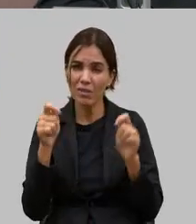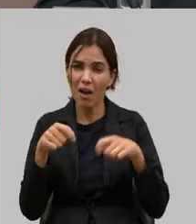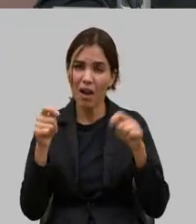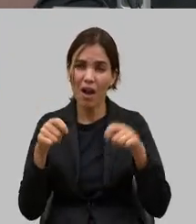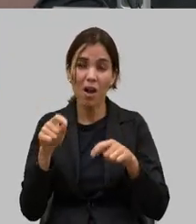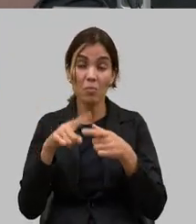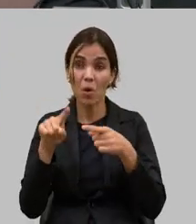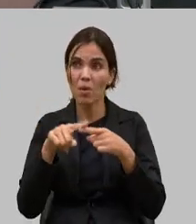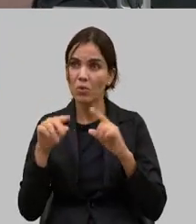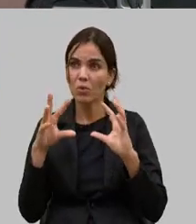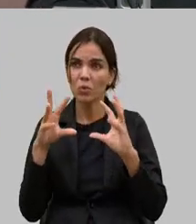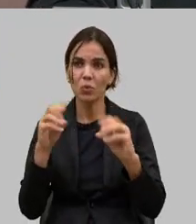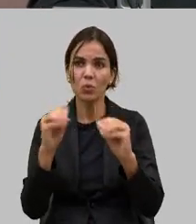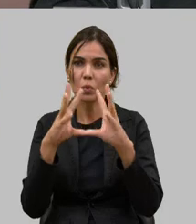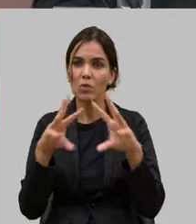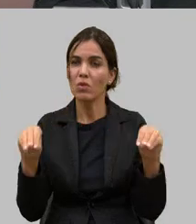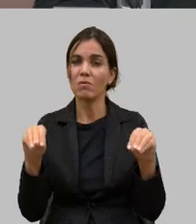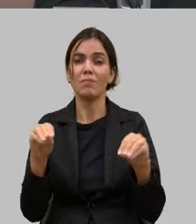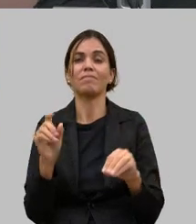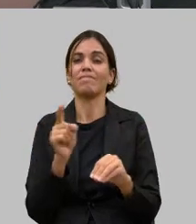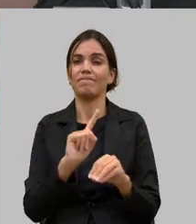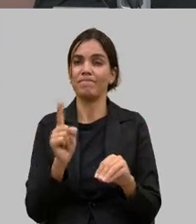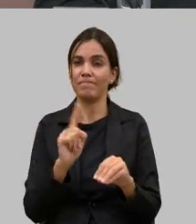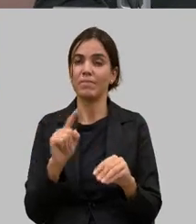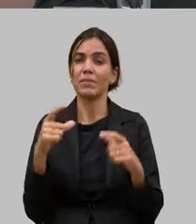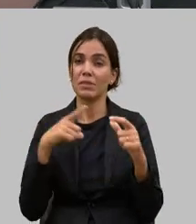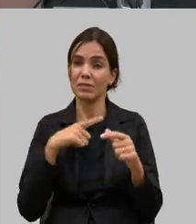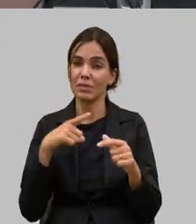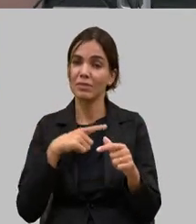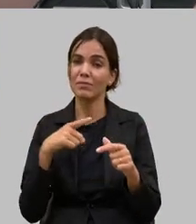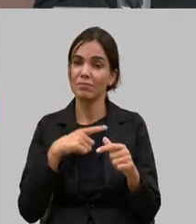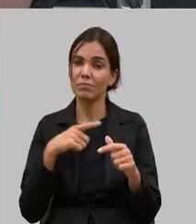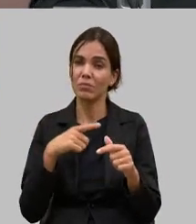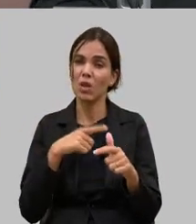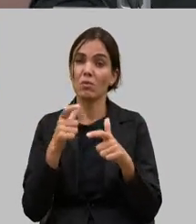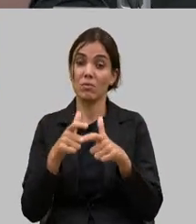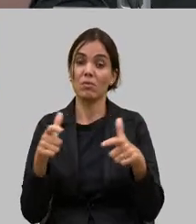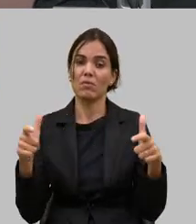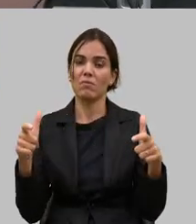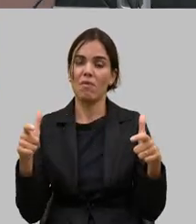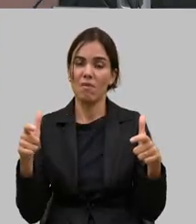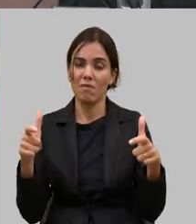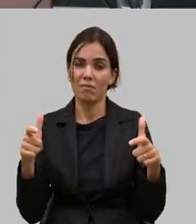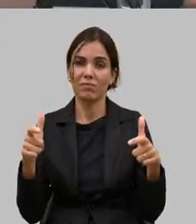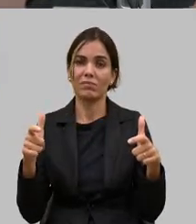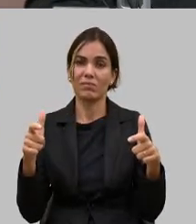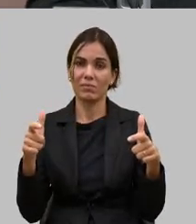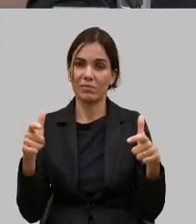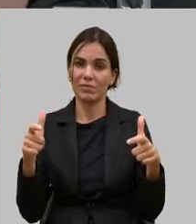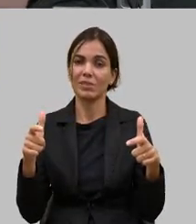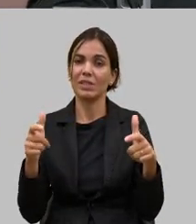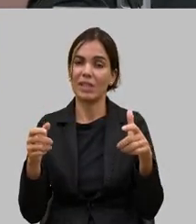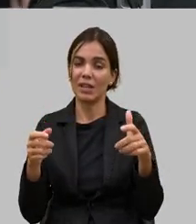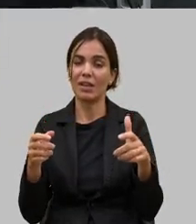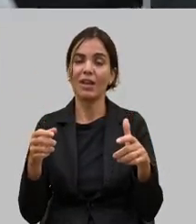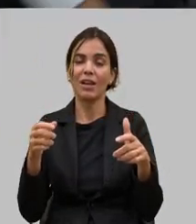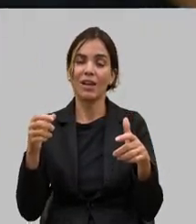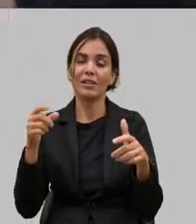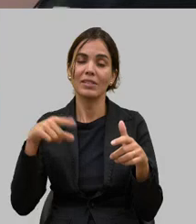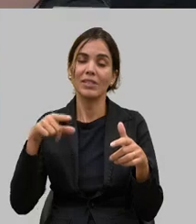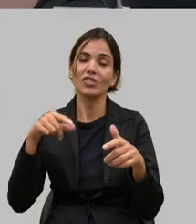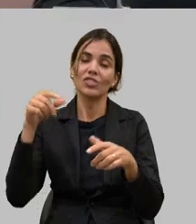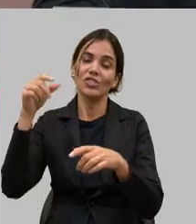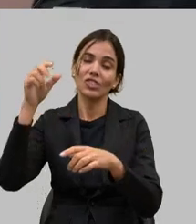todo o problema e que existe um crescimento muito grande com a geração com essa questão de geração de energia fotovoltaica